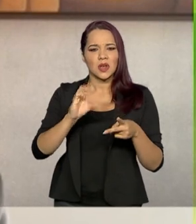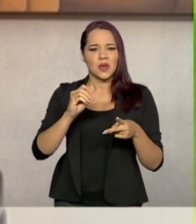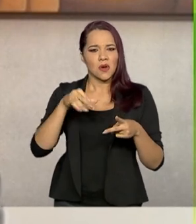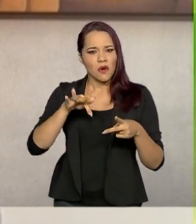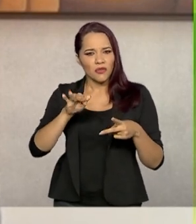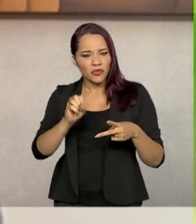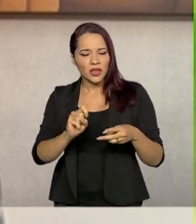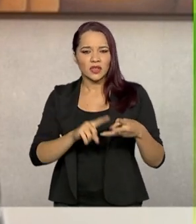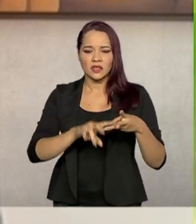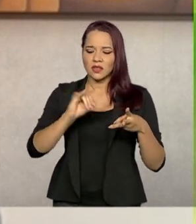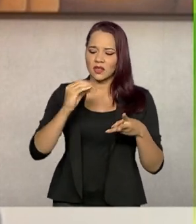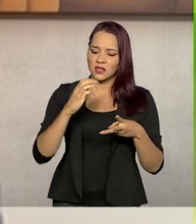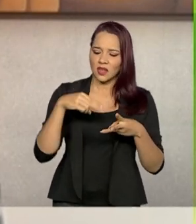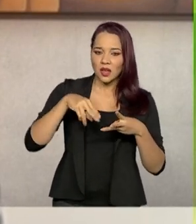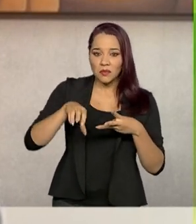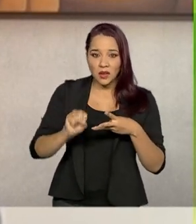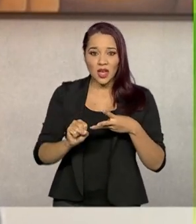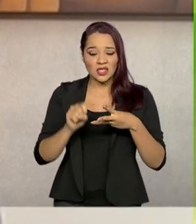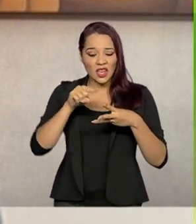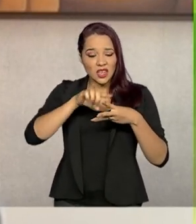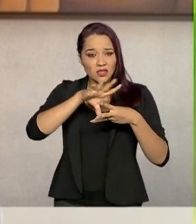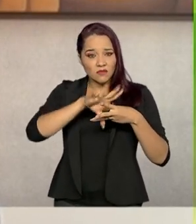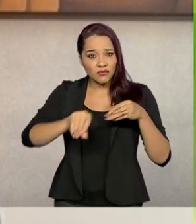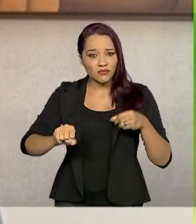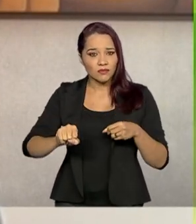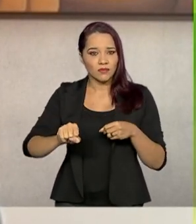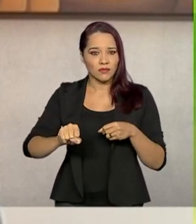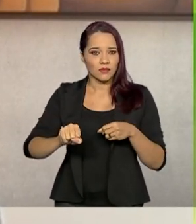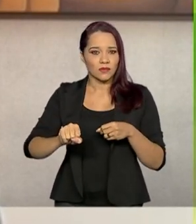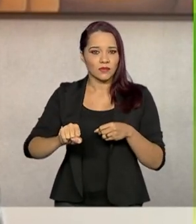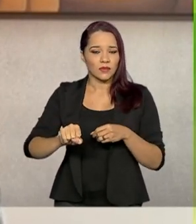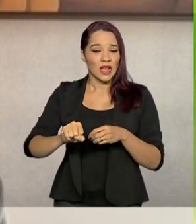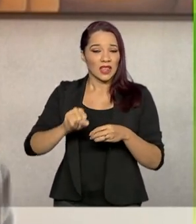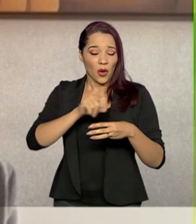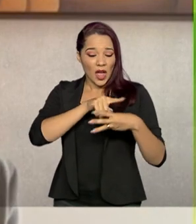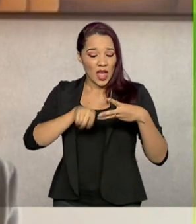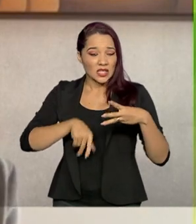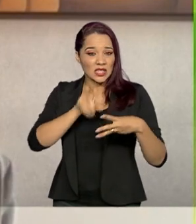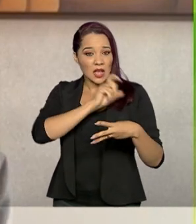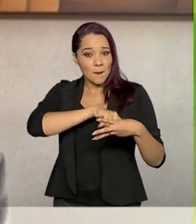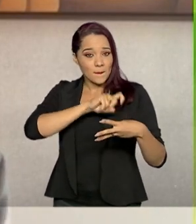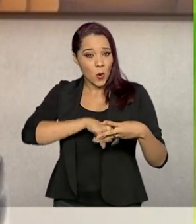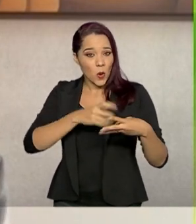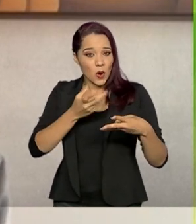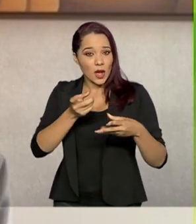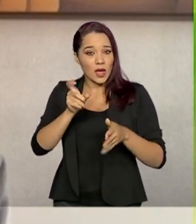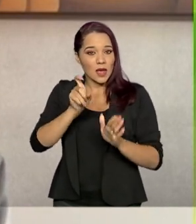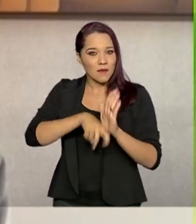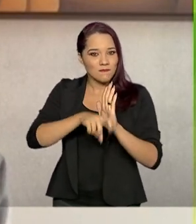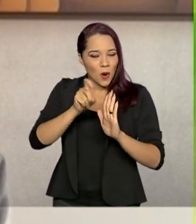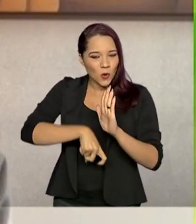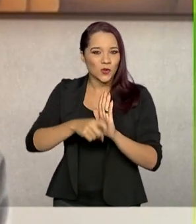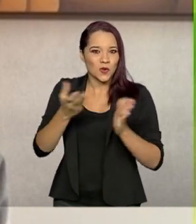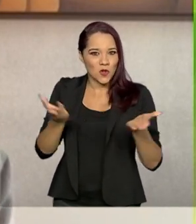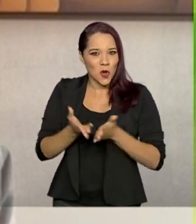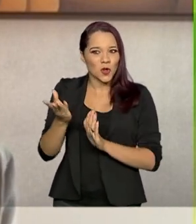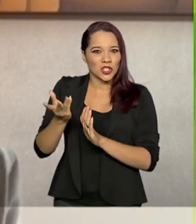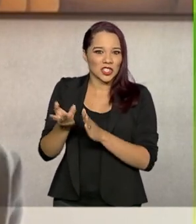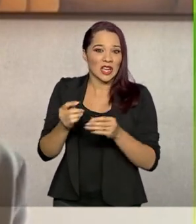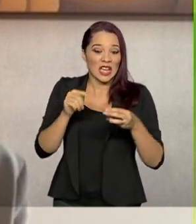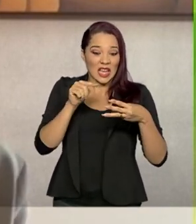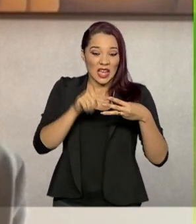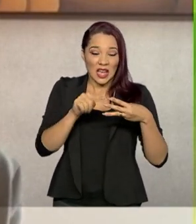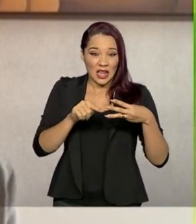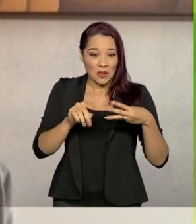e esses benefícios desapareceriam, o que significa dizer que esses tributos que são hoje pouco tributados, eles serão